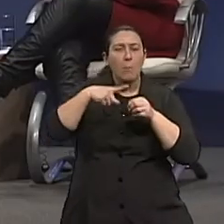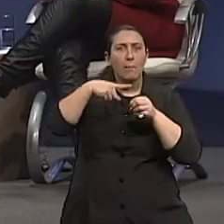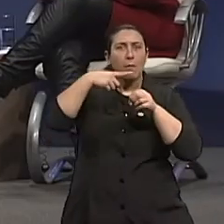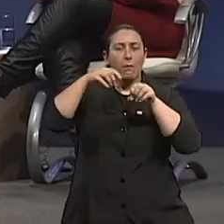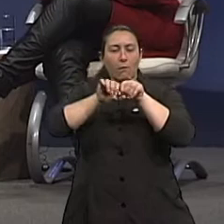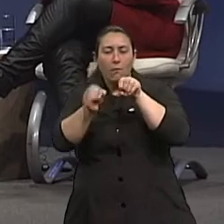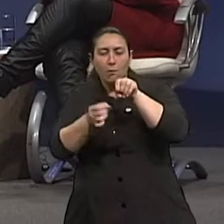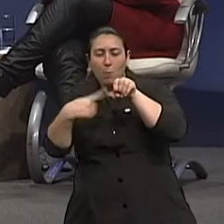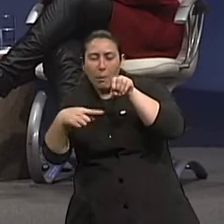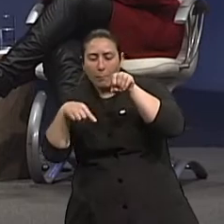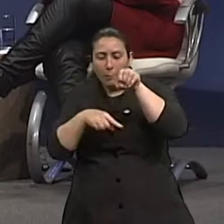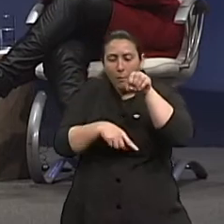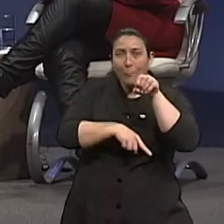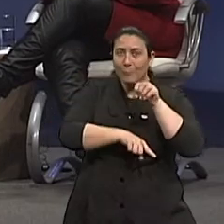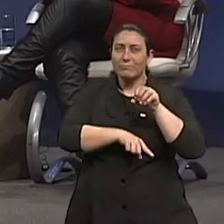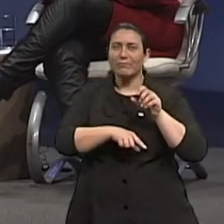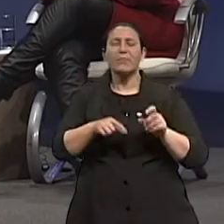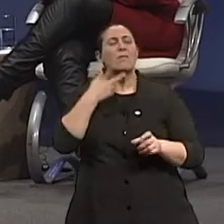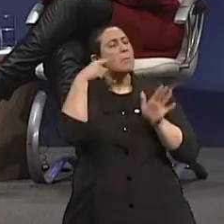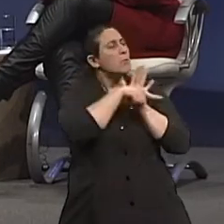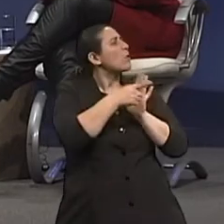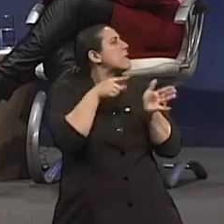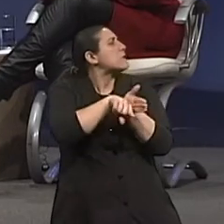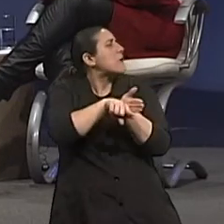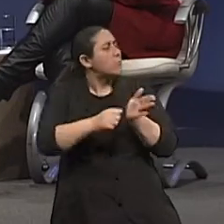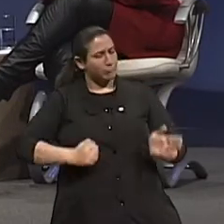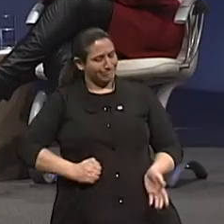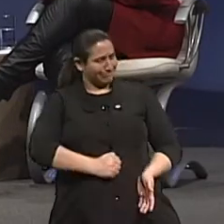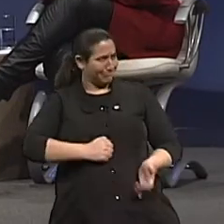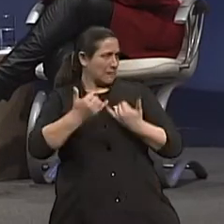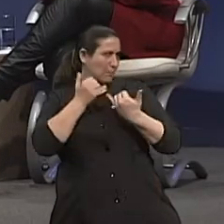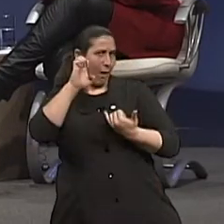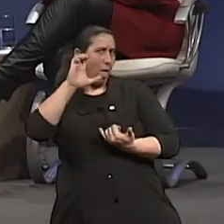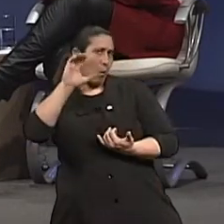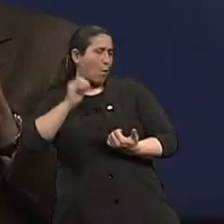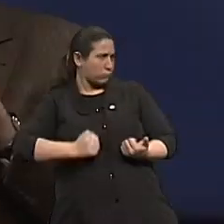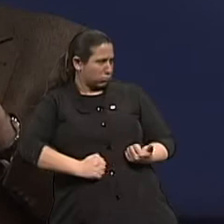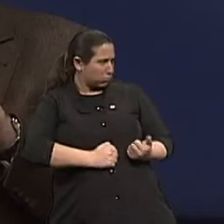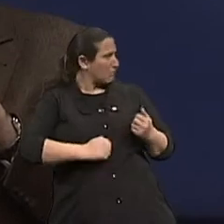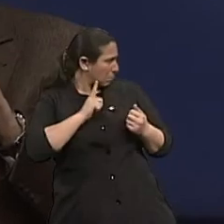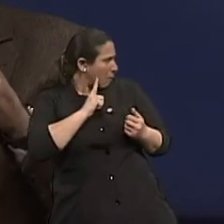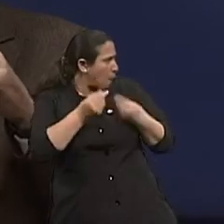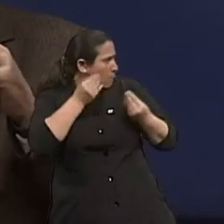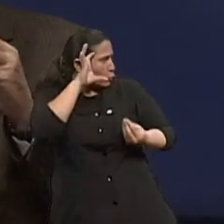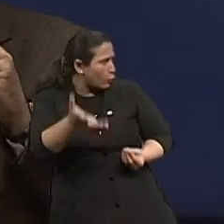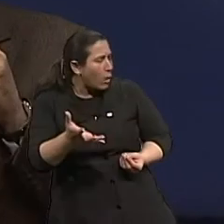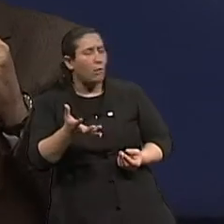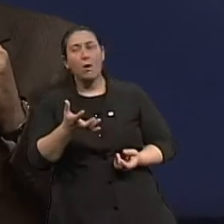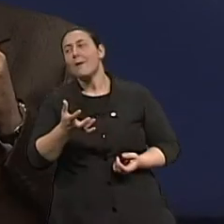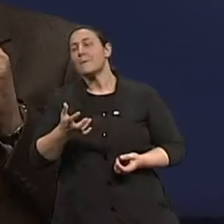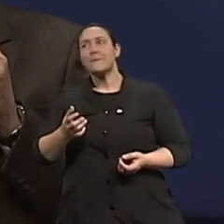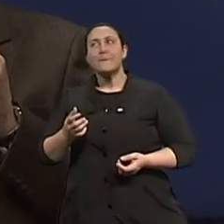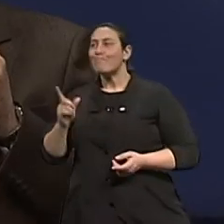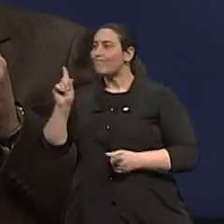uma ecografia abdominal total mostra isso? Não. Não. Não. O exame... Existem algumas